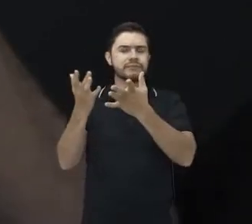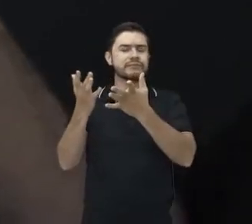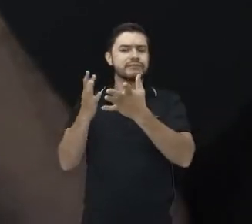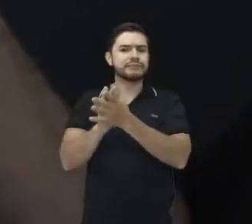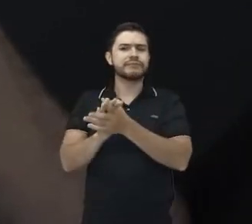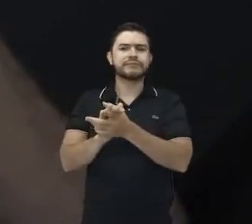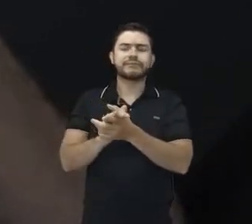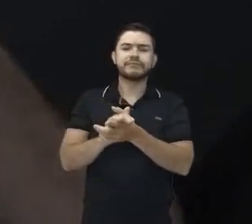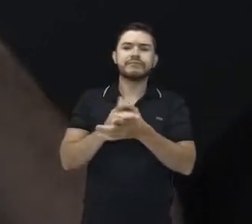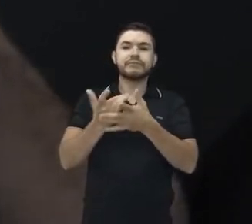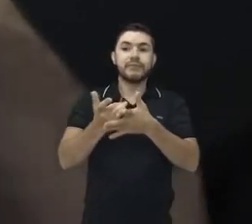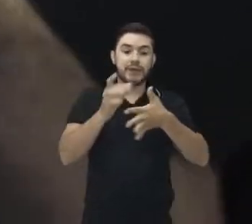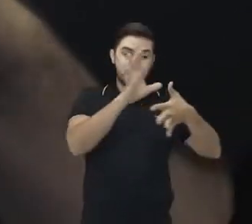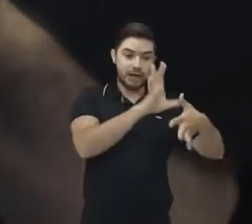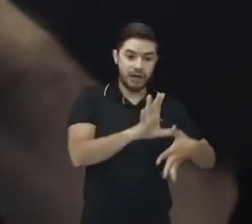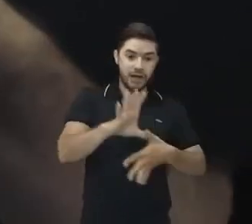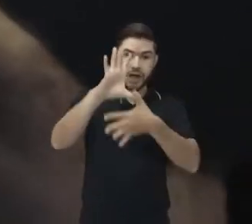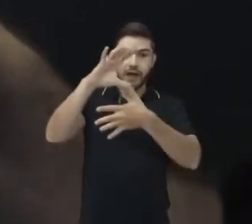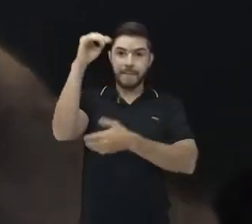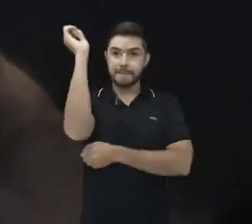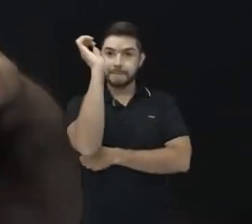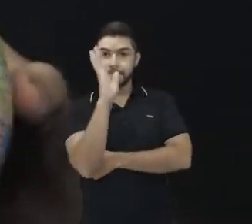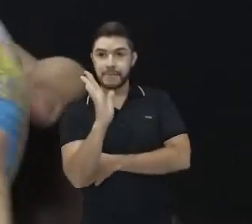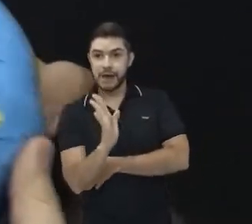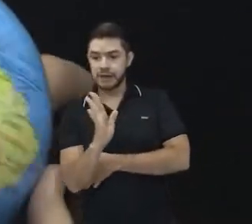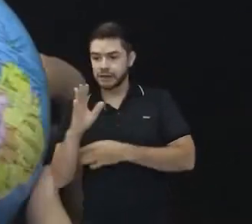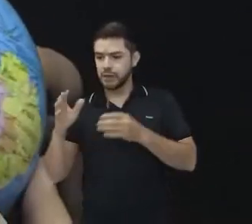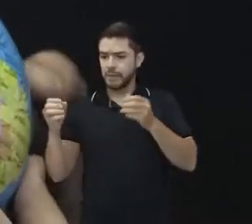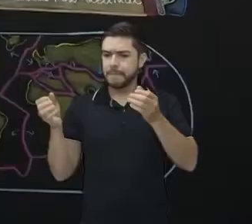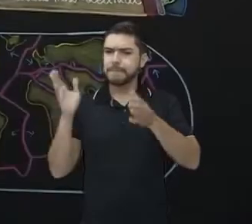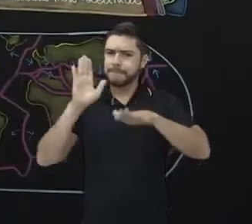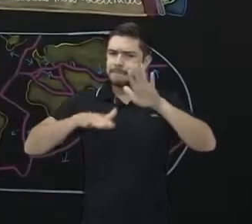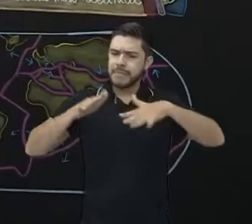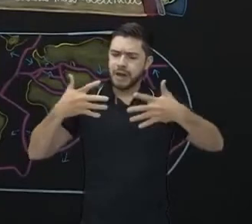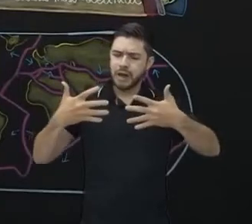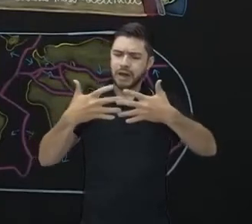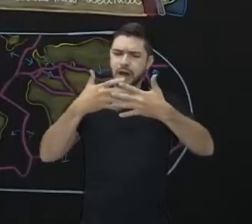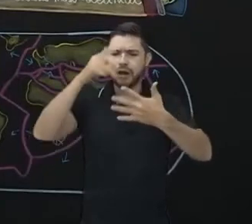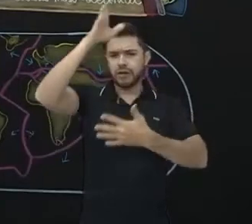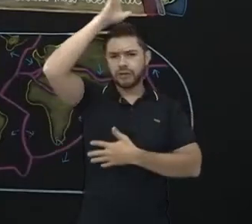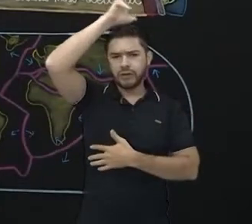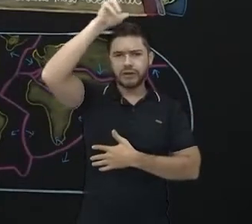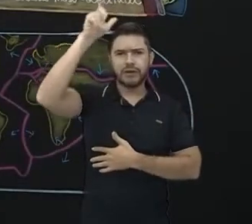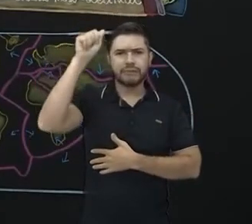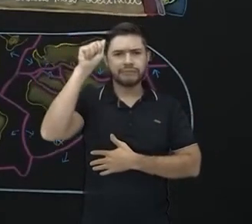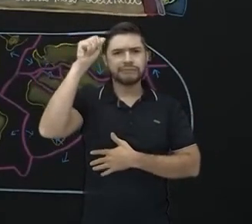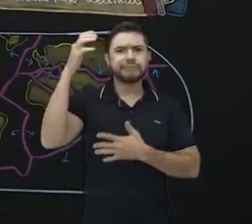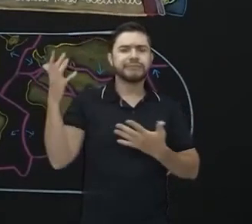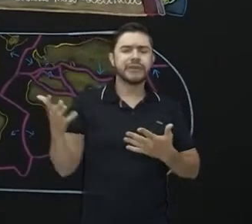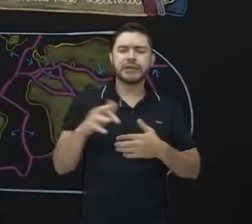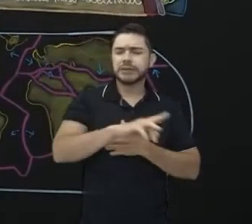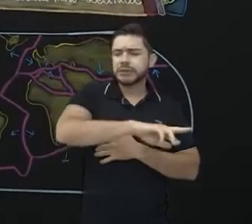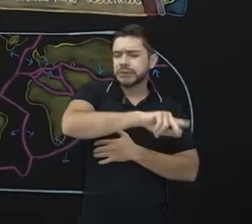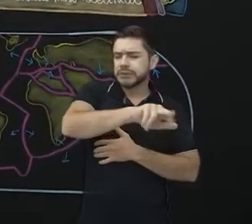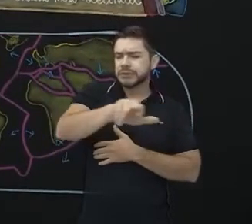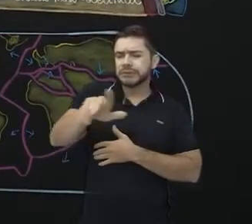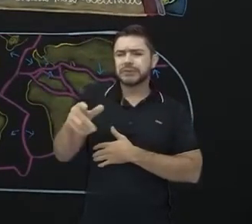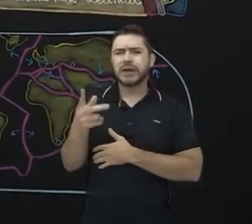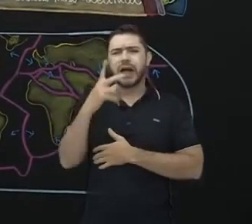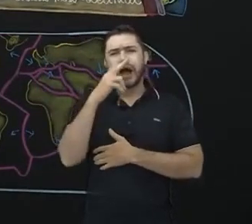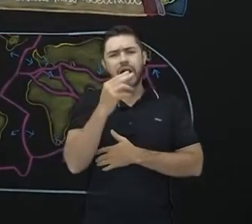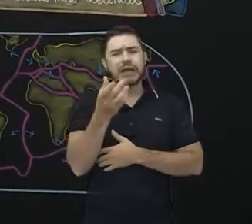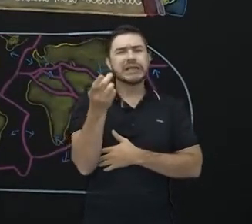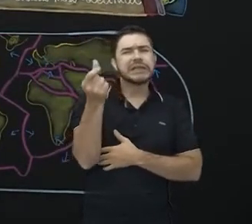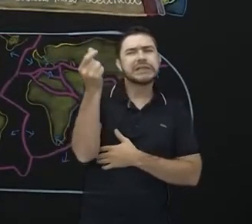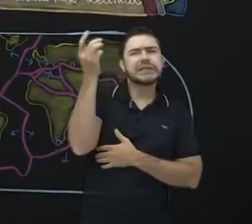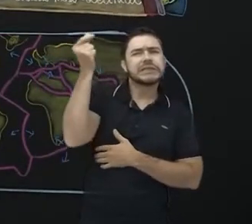a costa do Brasil com a costa africana e vários outros. Será que um dia eles não